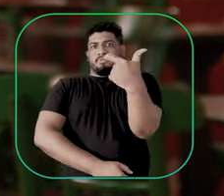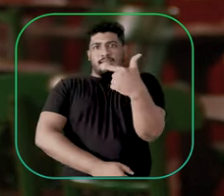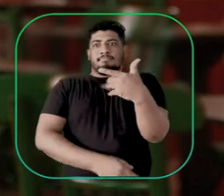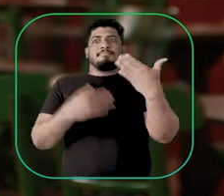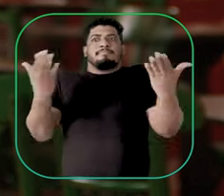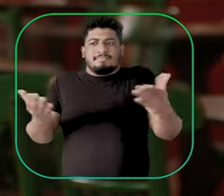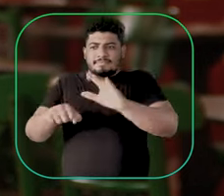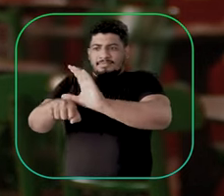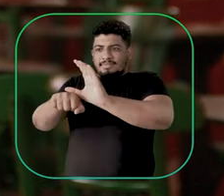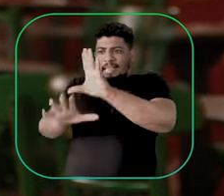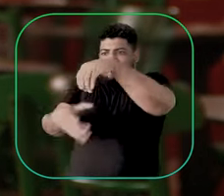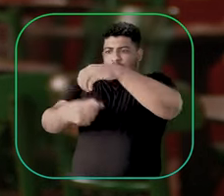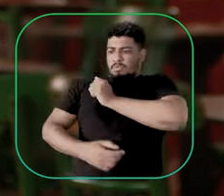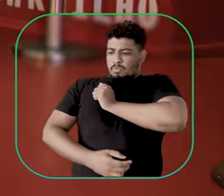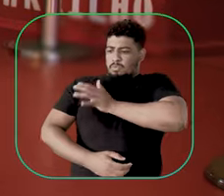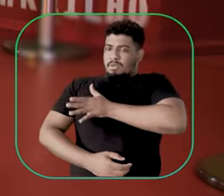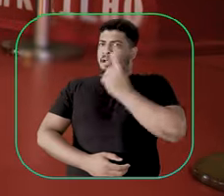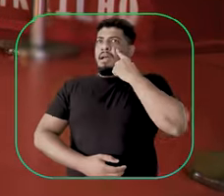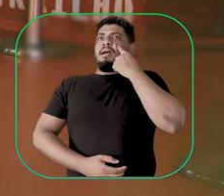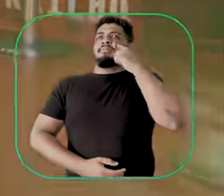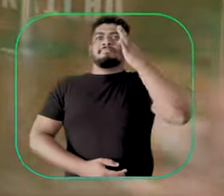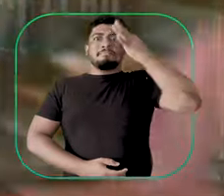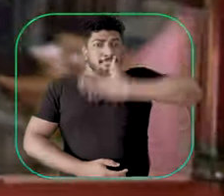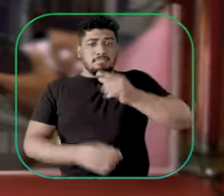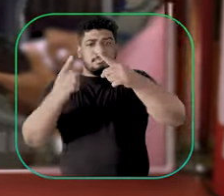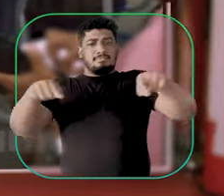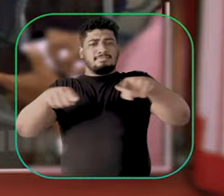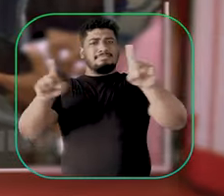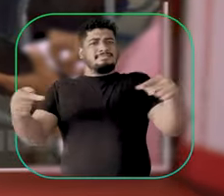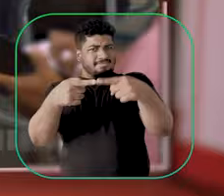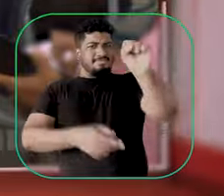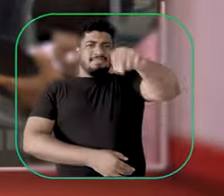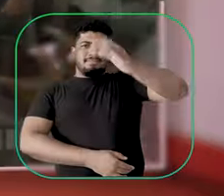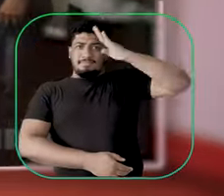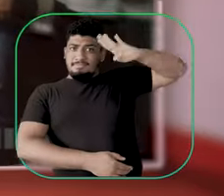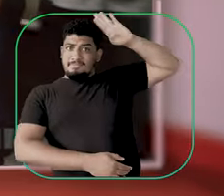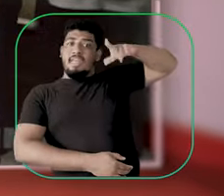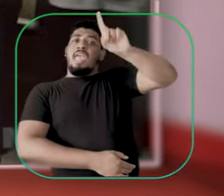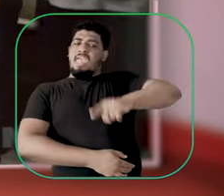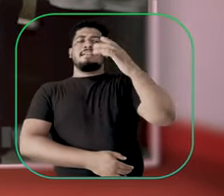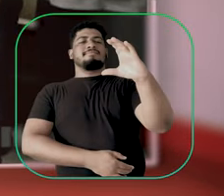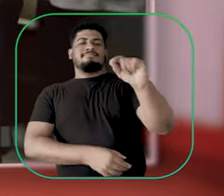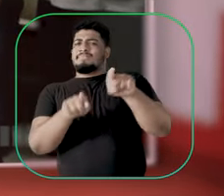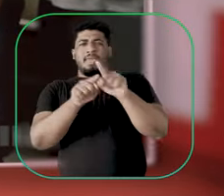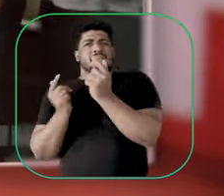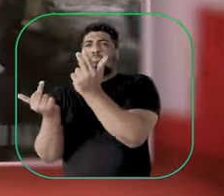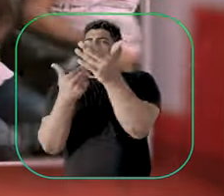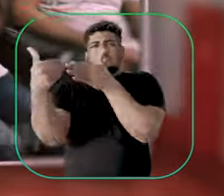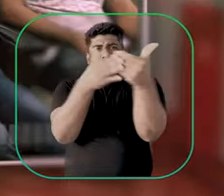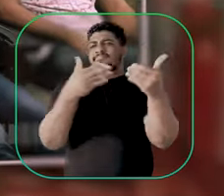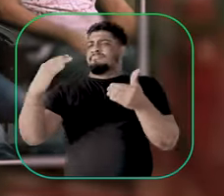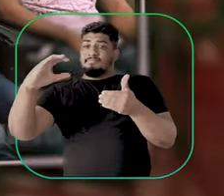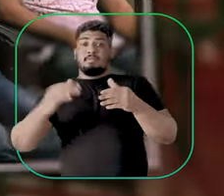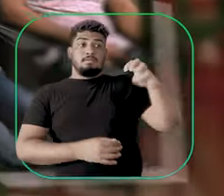um instituto federal. Prova mais ainda que a música está dentro do acadêmico, é uma ciência como qualquer outra.